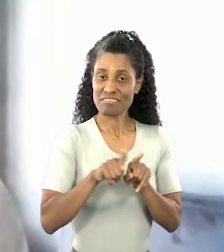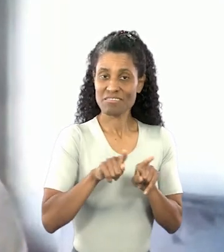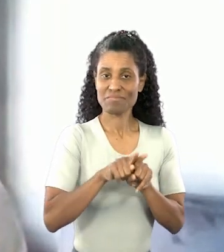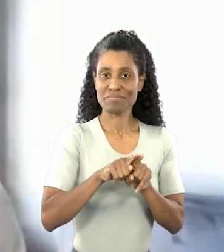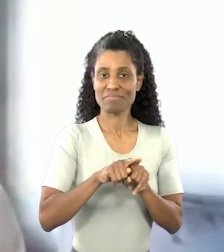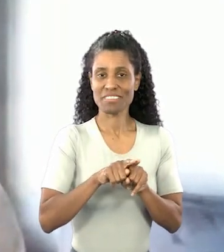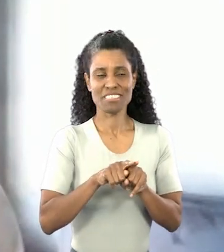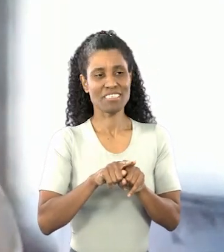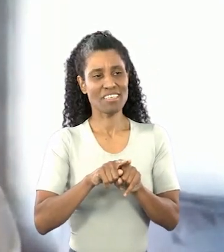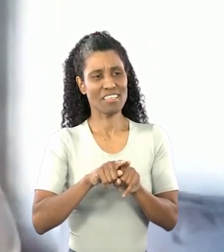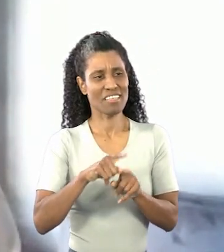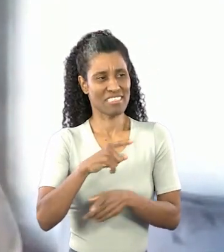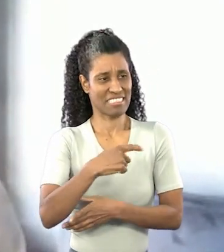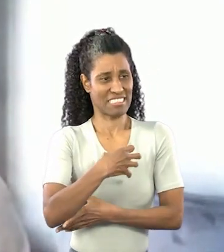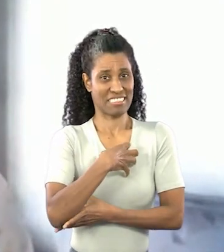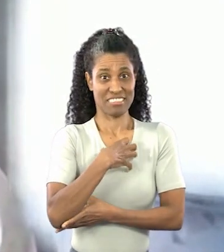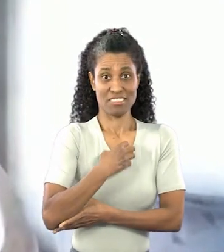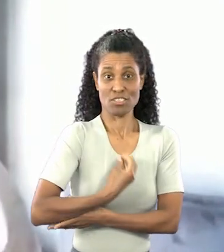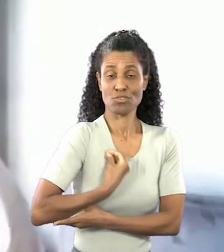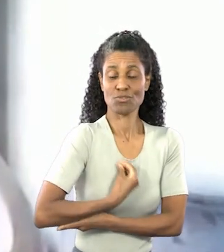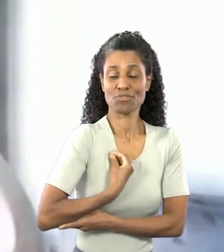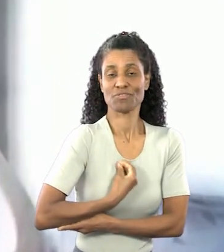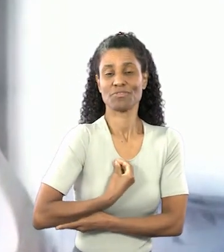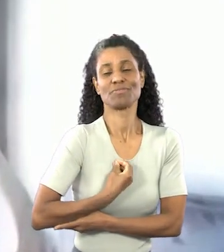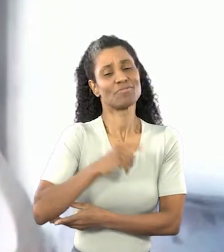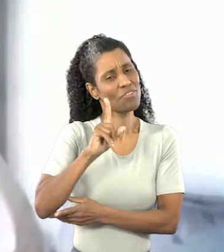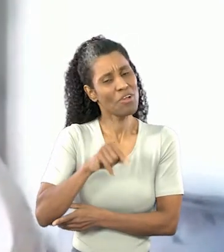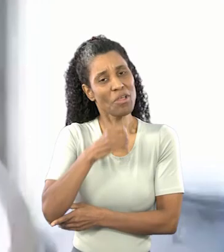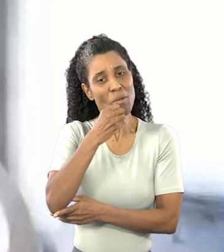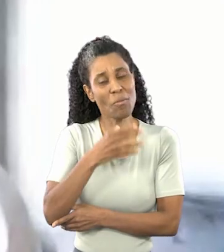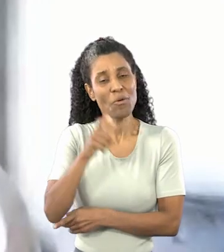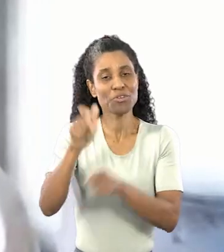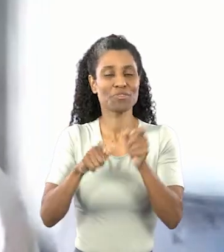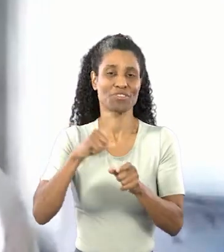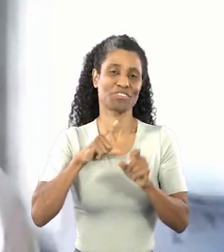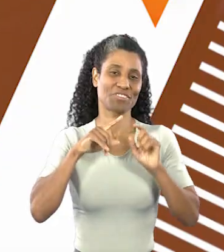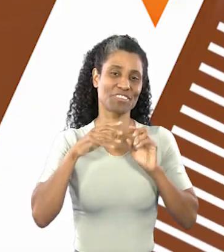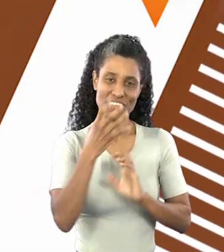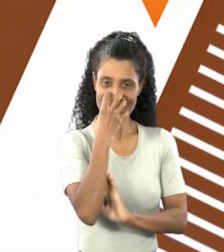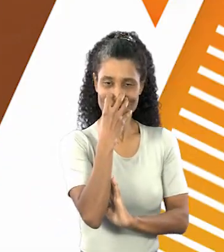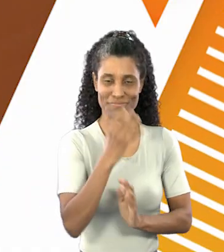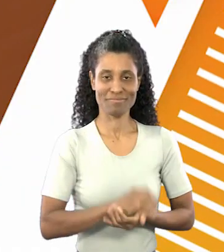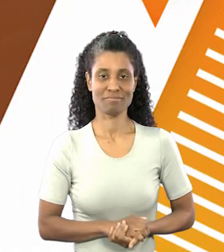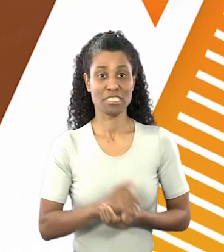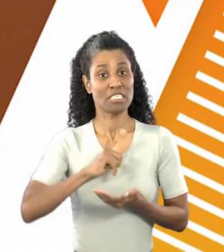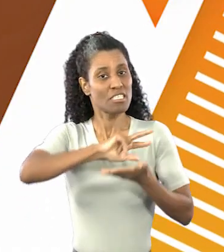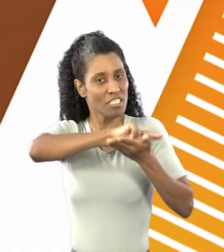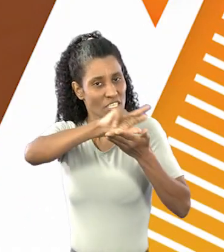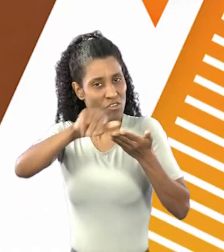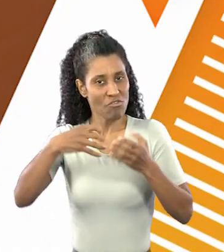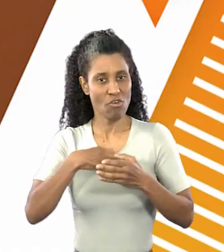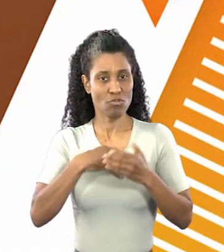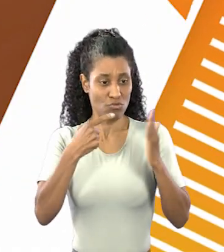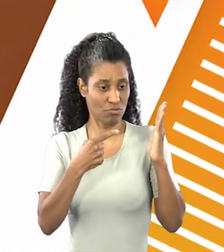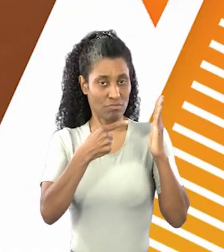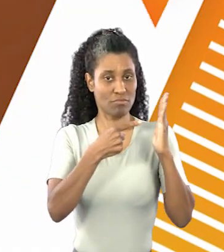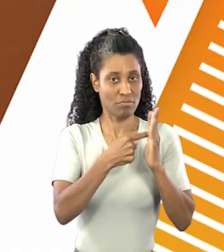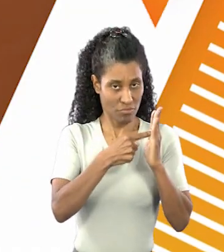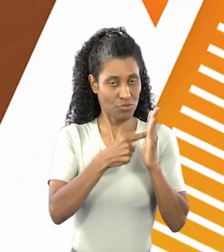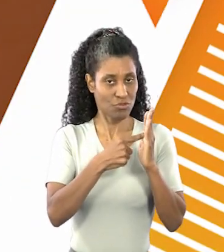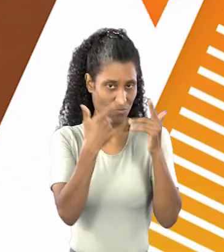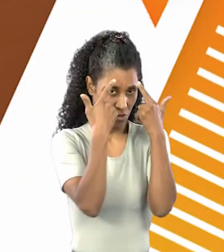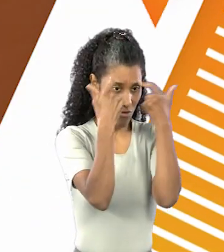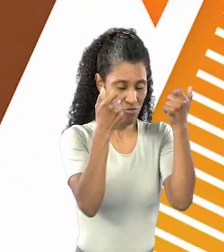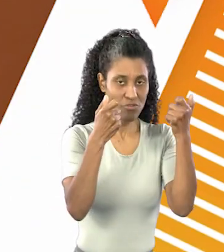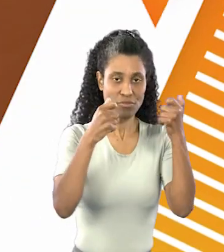e viva toda aquela pessoa que tem um cachorrinho. Existem várias formas de denunciar